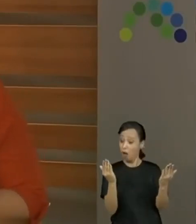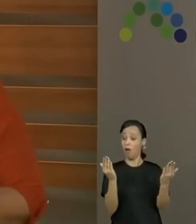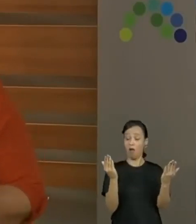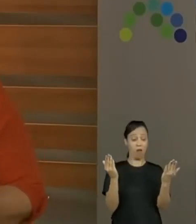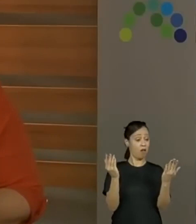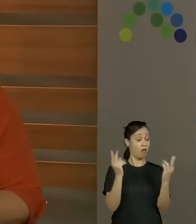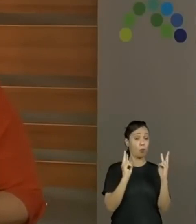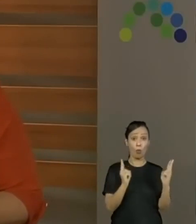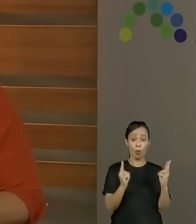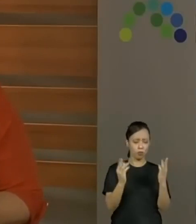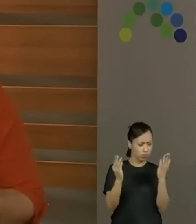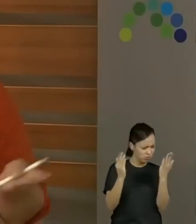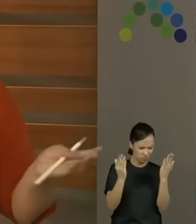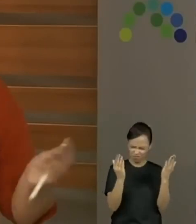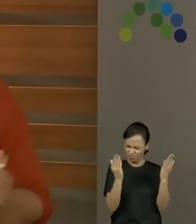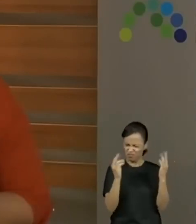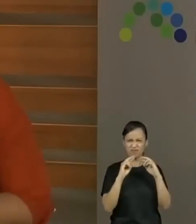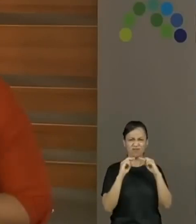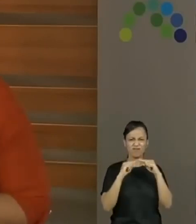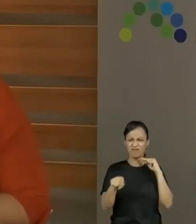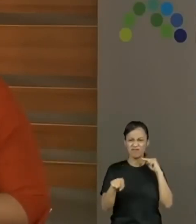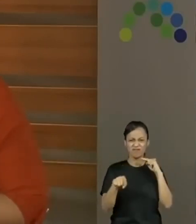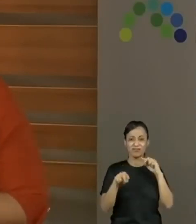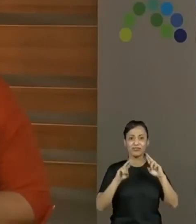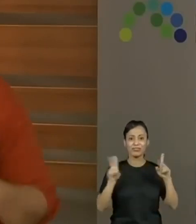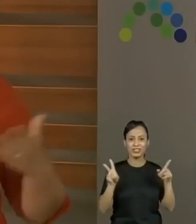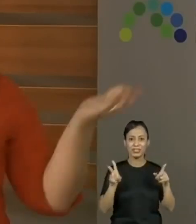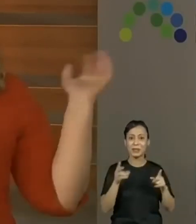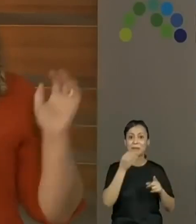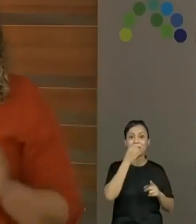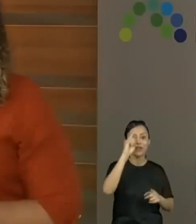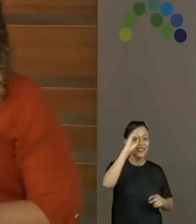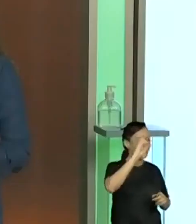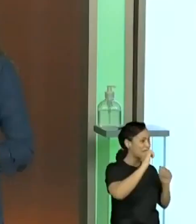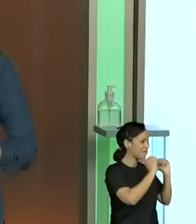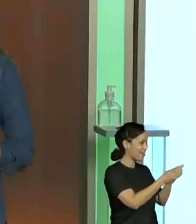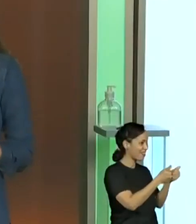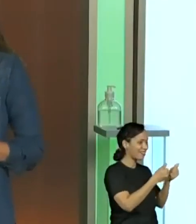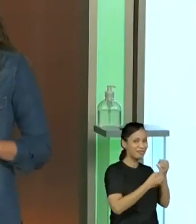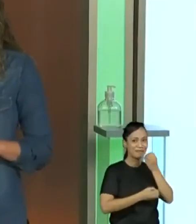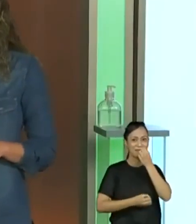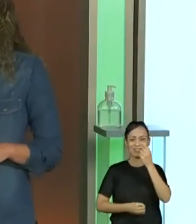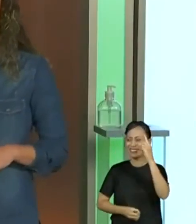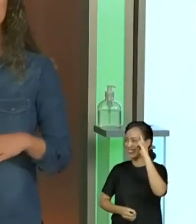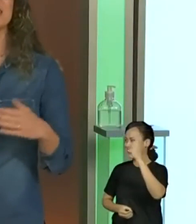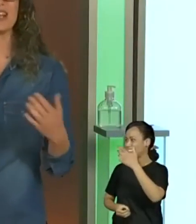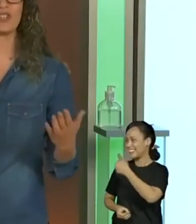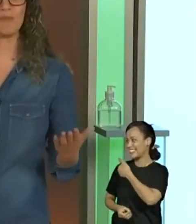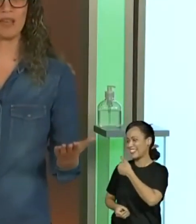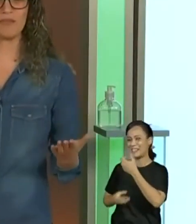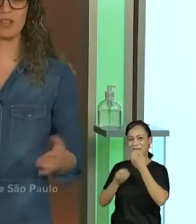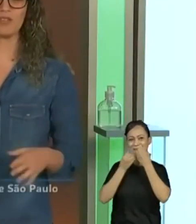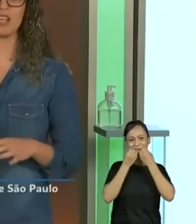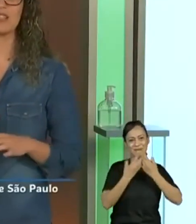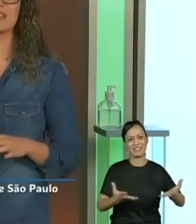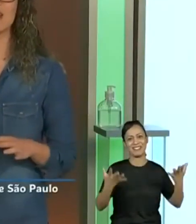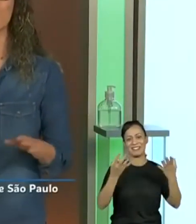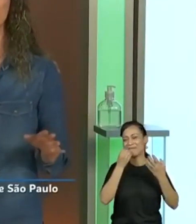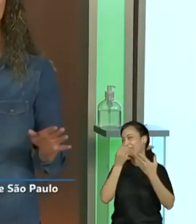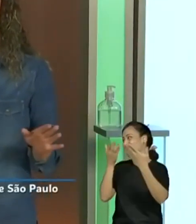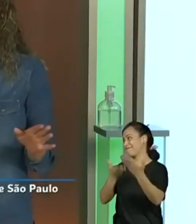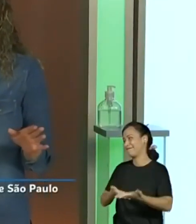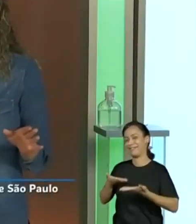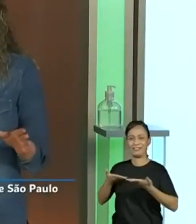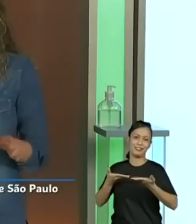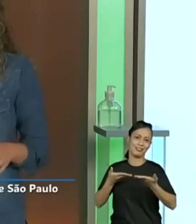diferenças e a sua finalidade. Bom dia, professora Kelly, fala oi para quem está chegando agora. dia, professora Vivi, sejam bem-vindos a este